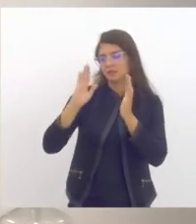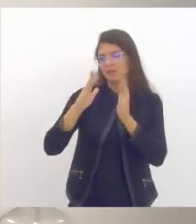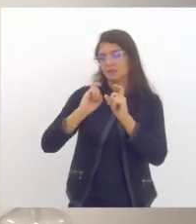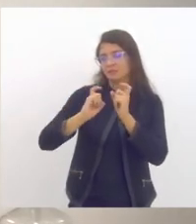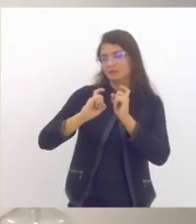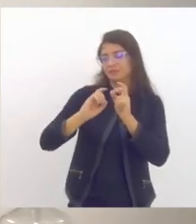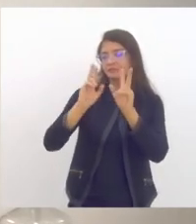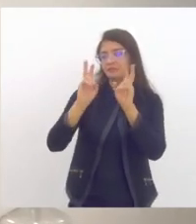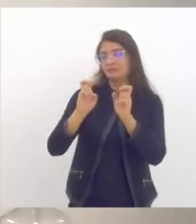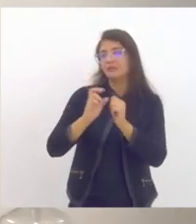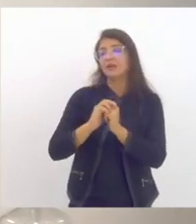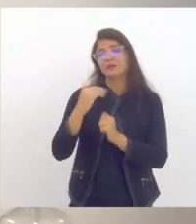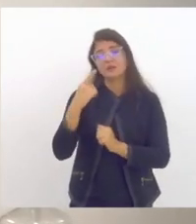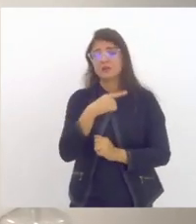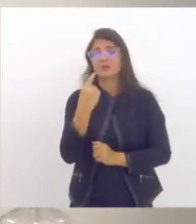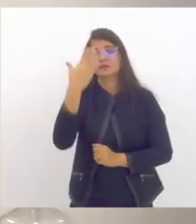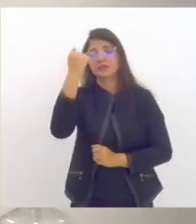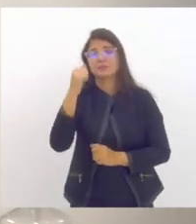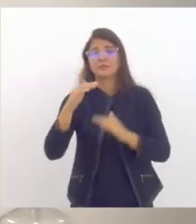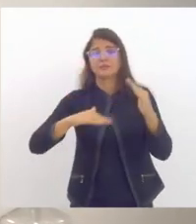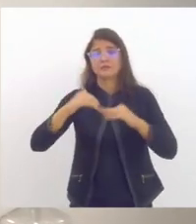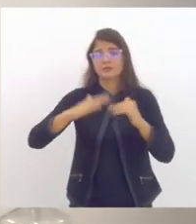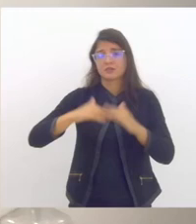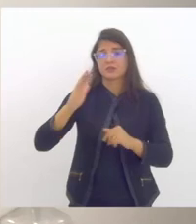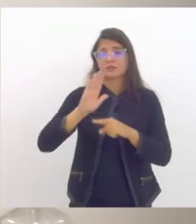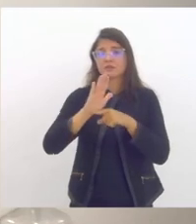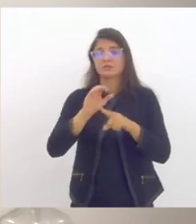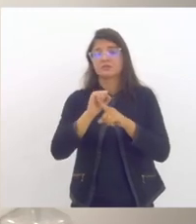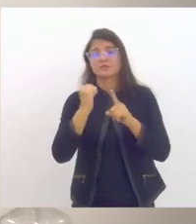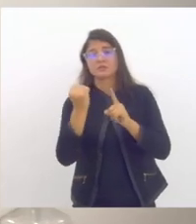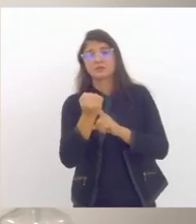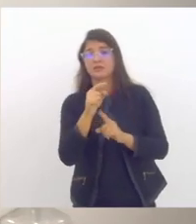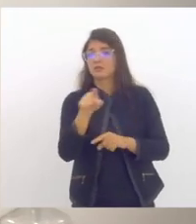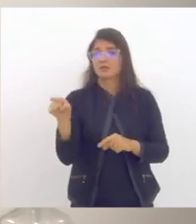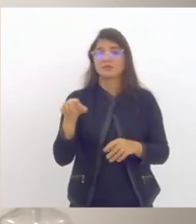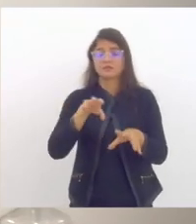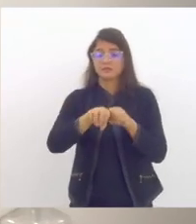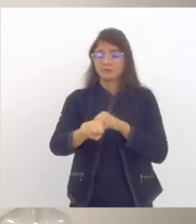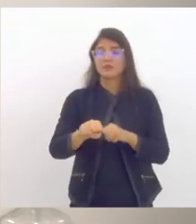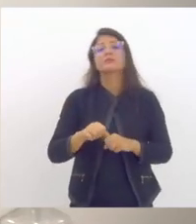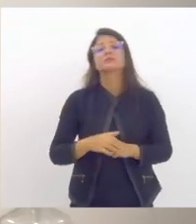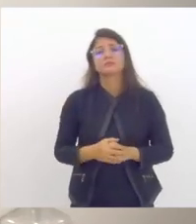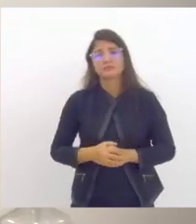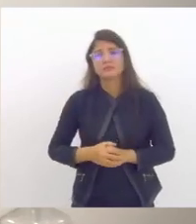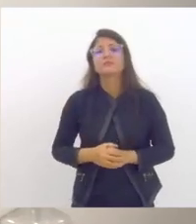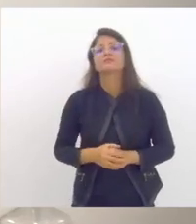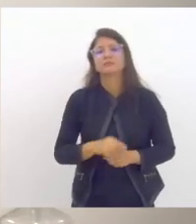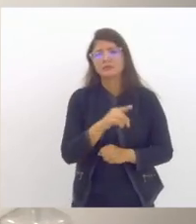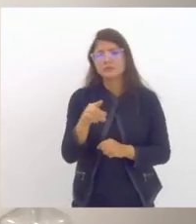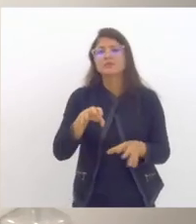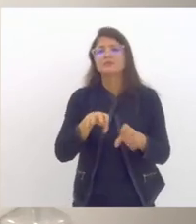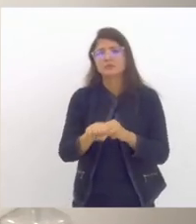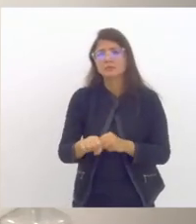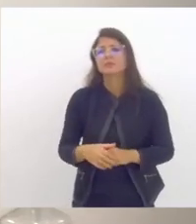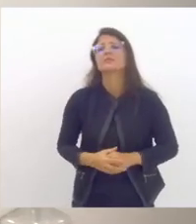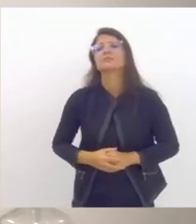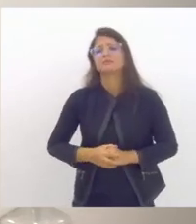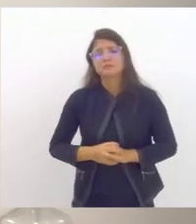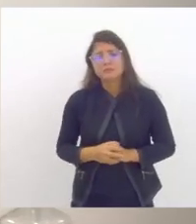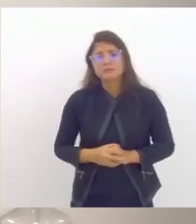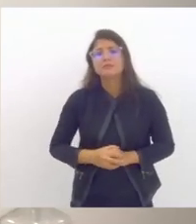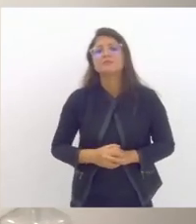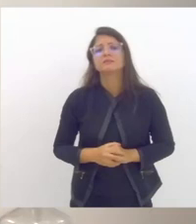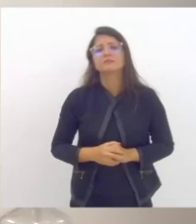a gente sabe que as profissionais de assistência social são formadas dentre outras questões para ter esse know-how de agenciamento